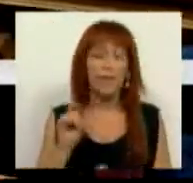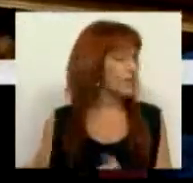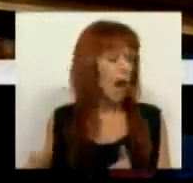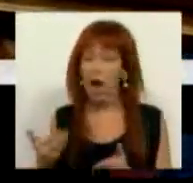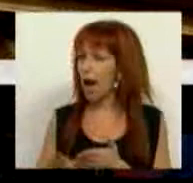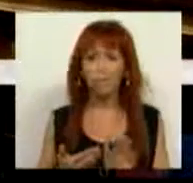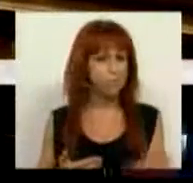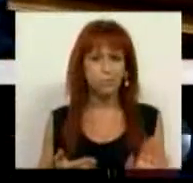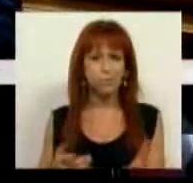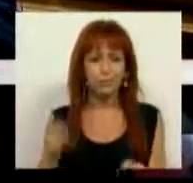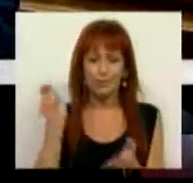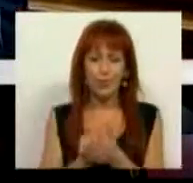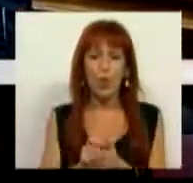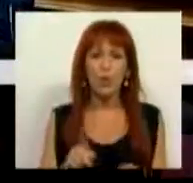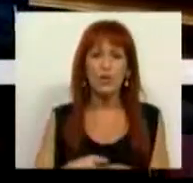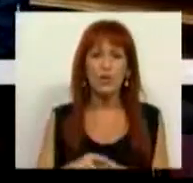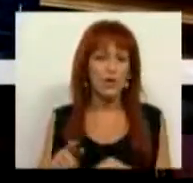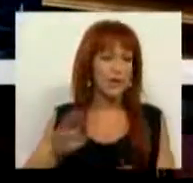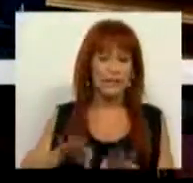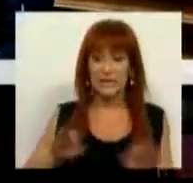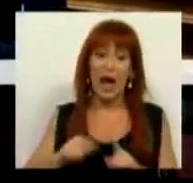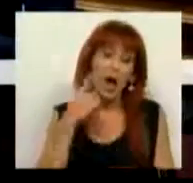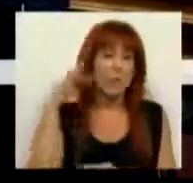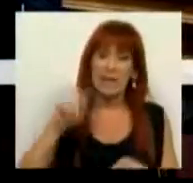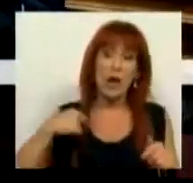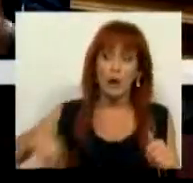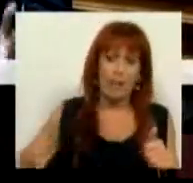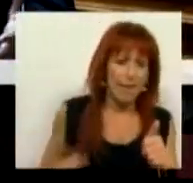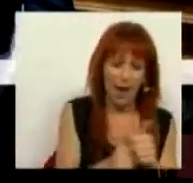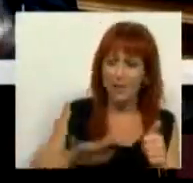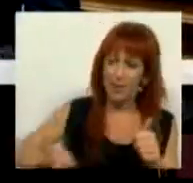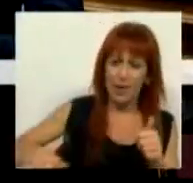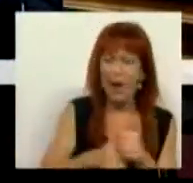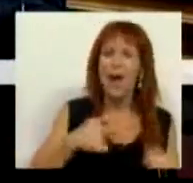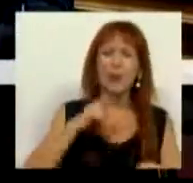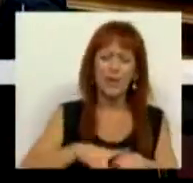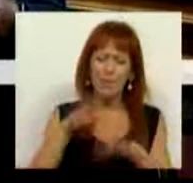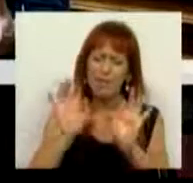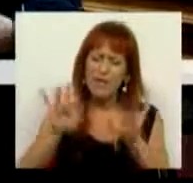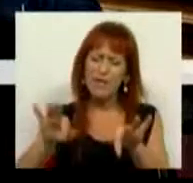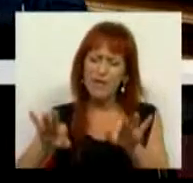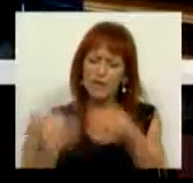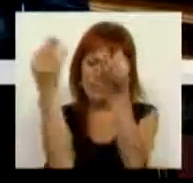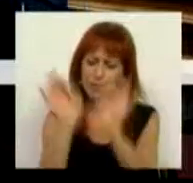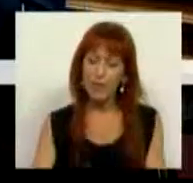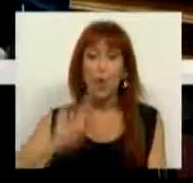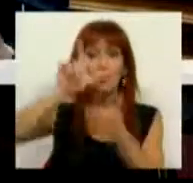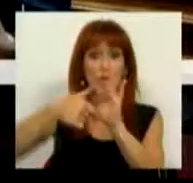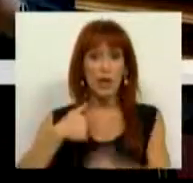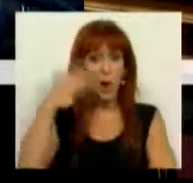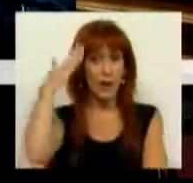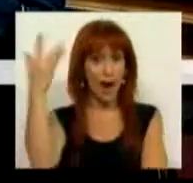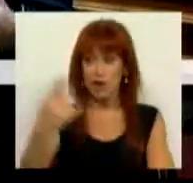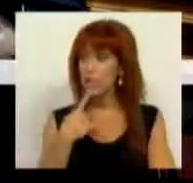agendar puro arrastamento, como se faz habitualmente, porque queríamos ter tempo para finalizar um projeto que consideramos